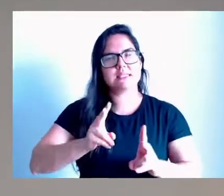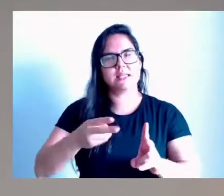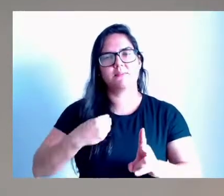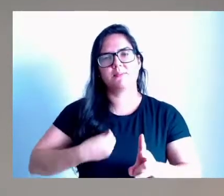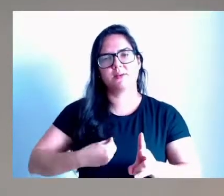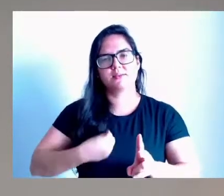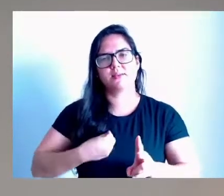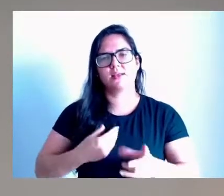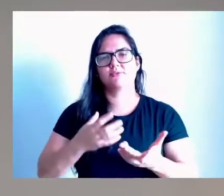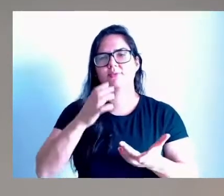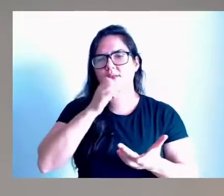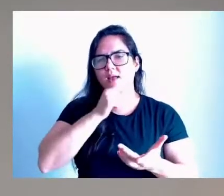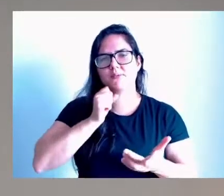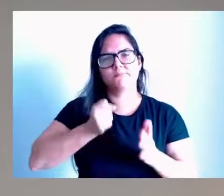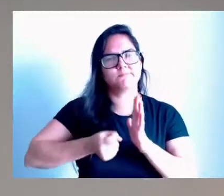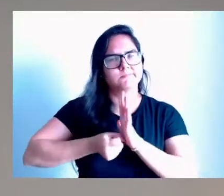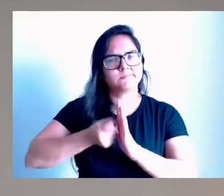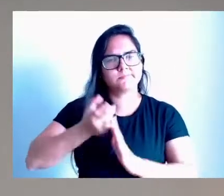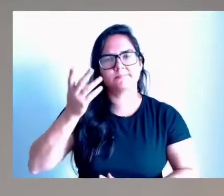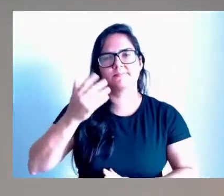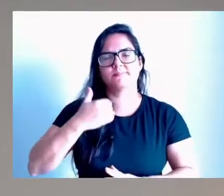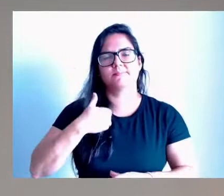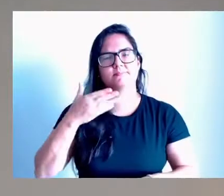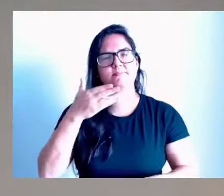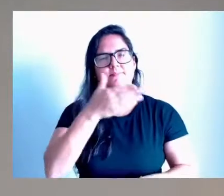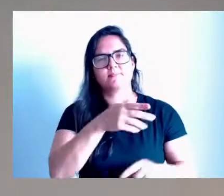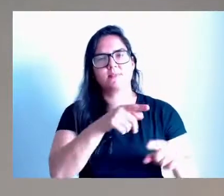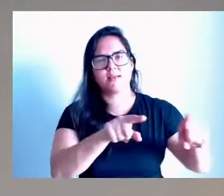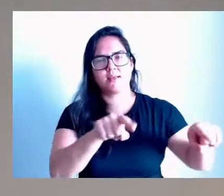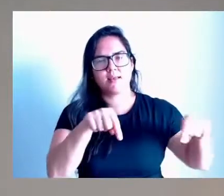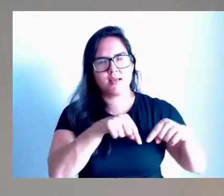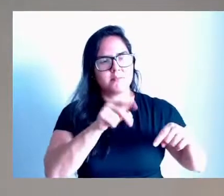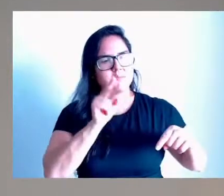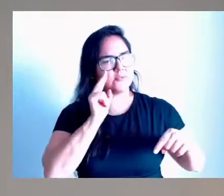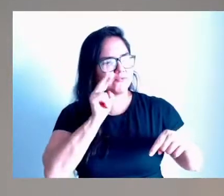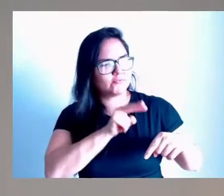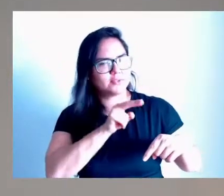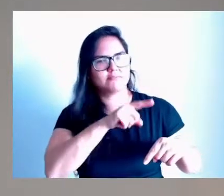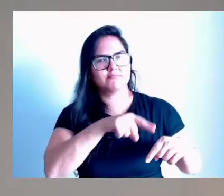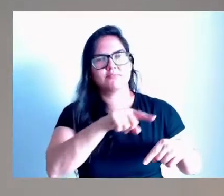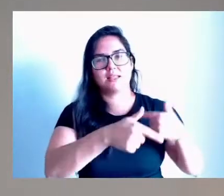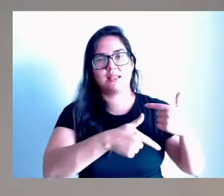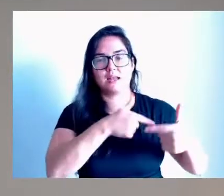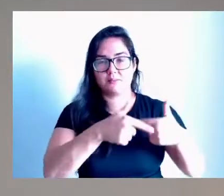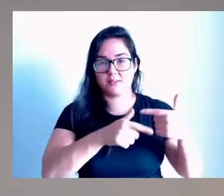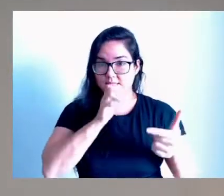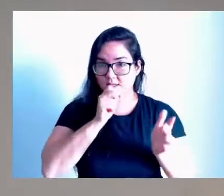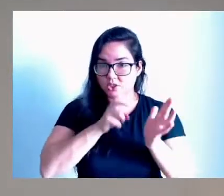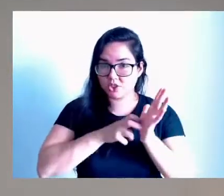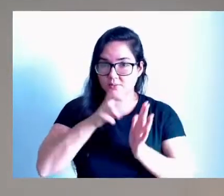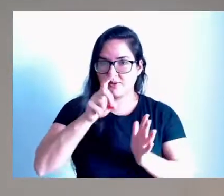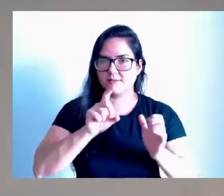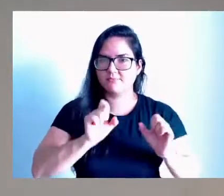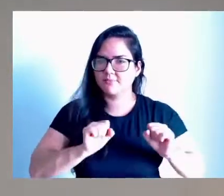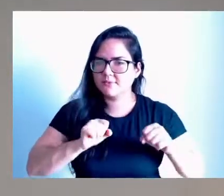sábados pela manhã que eu passei lá no Campo do Biguá, e vi vocês lá. Não é qualquer um que tira o seu sábado de manhã para